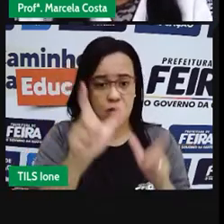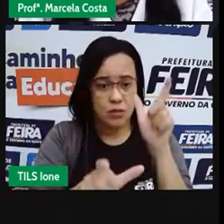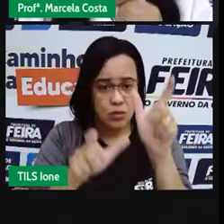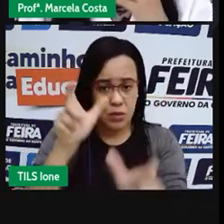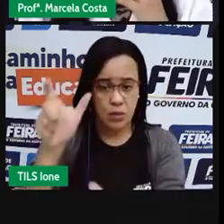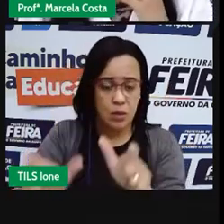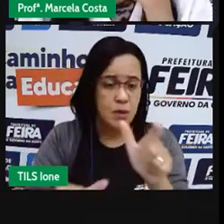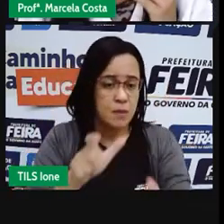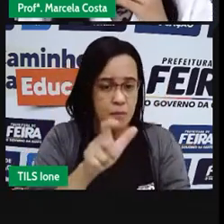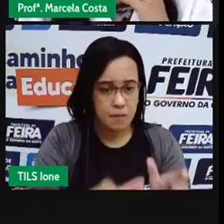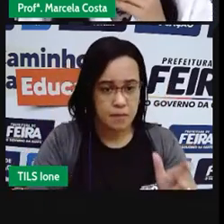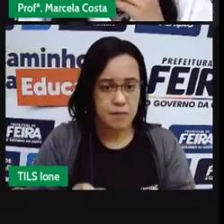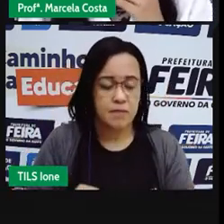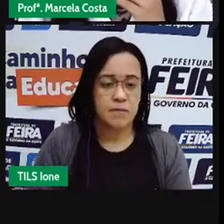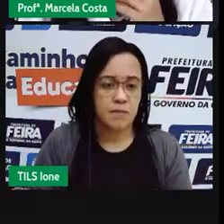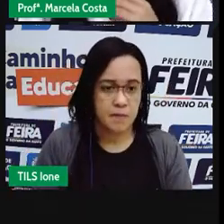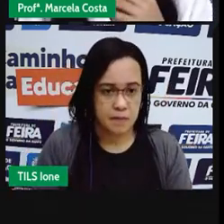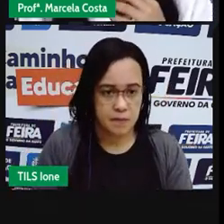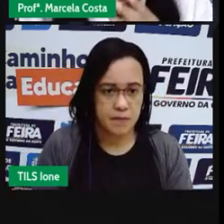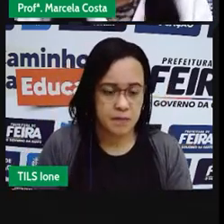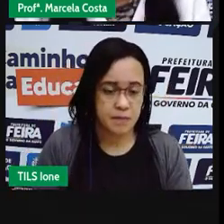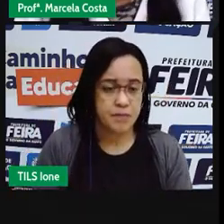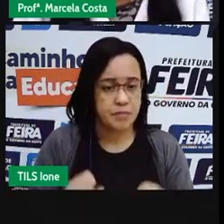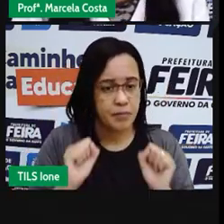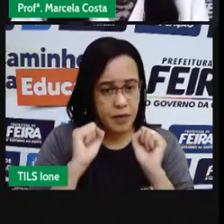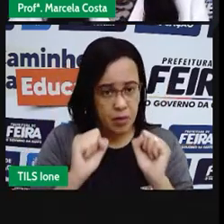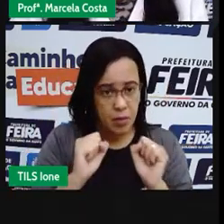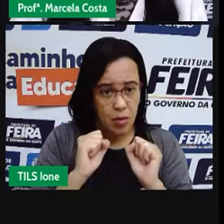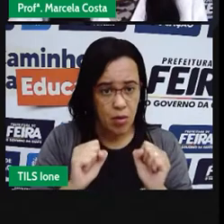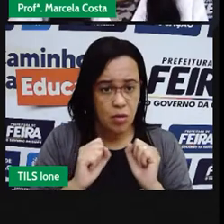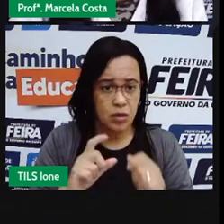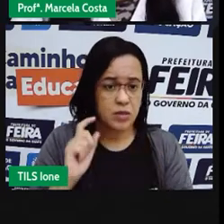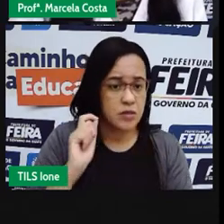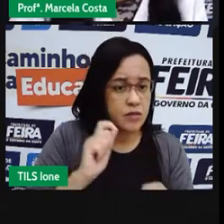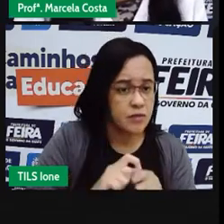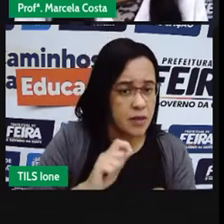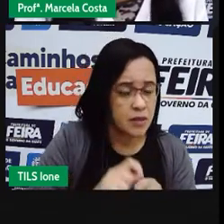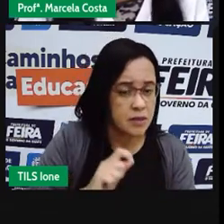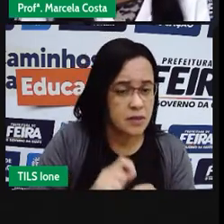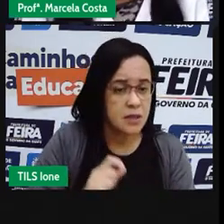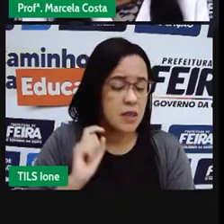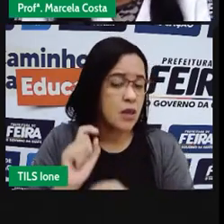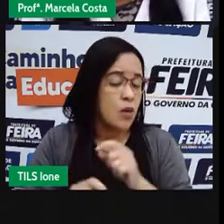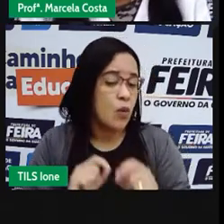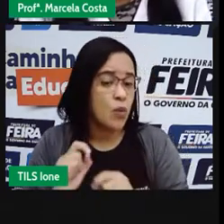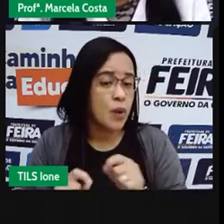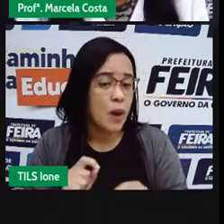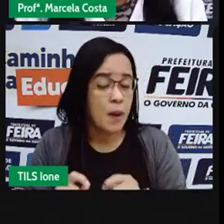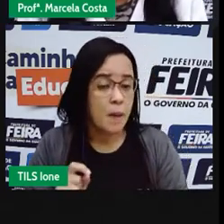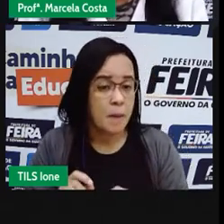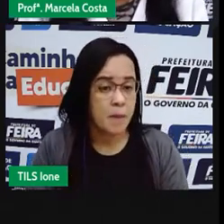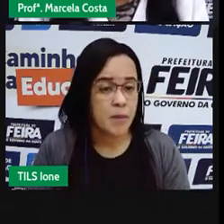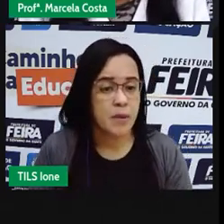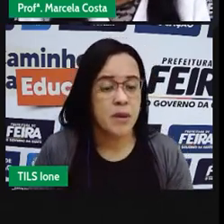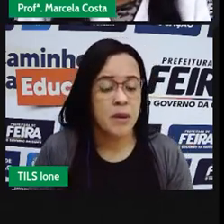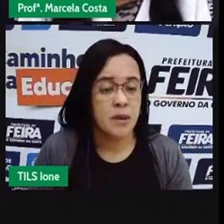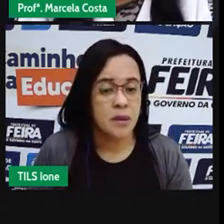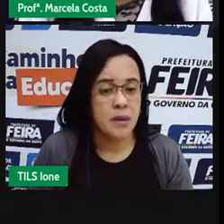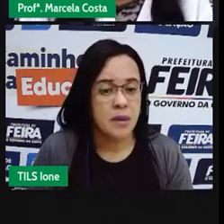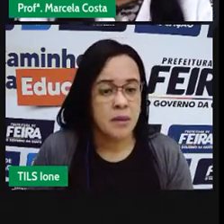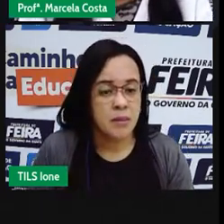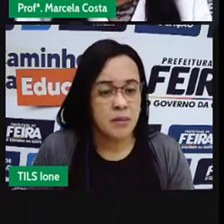e como as pessoas podem fazer a gestão desses recursos. Também